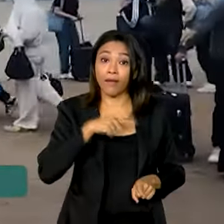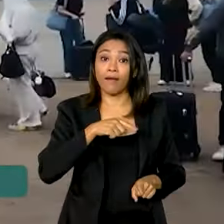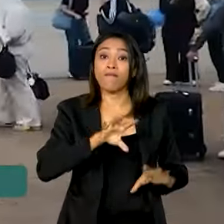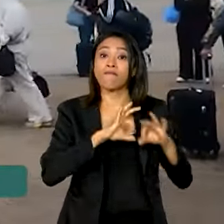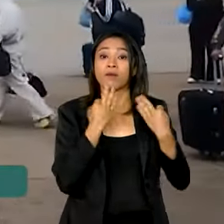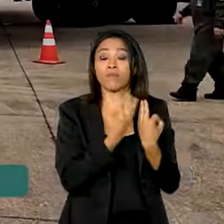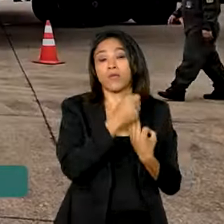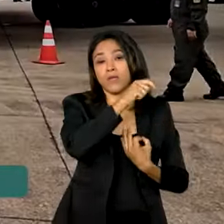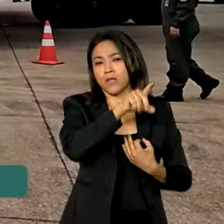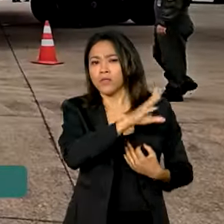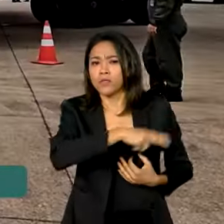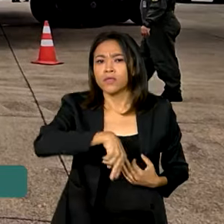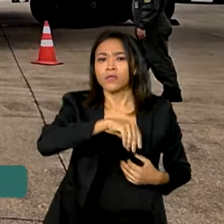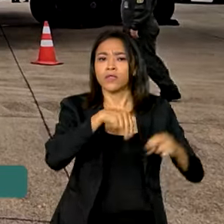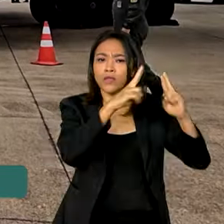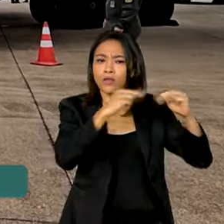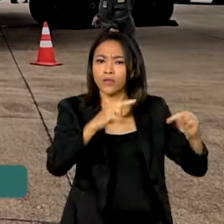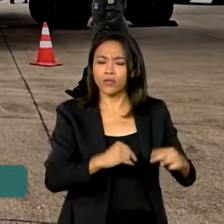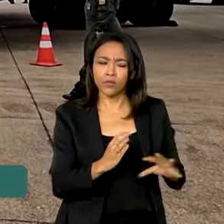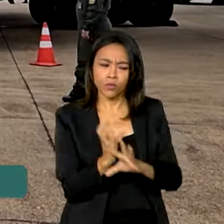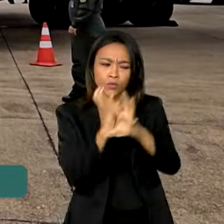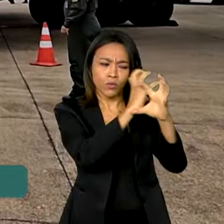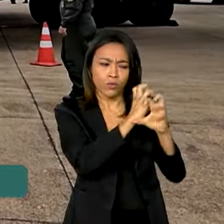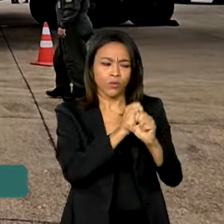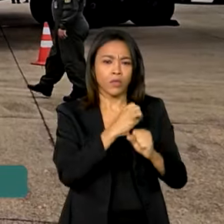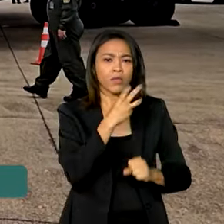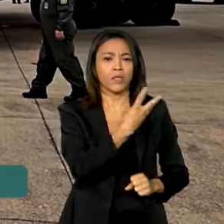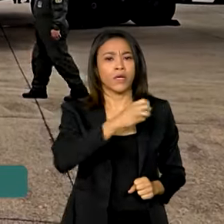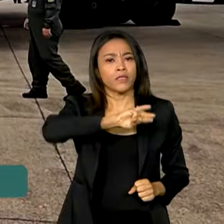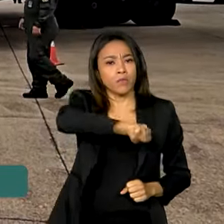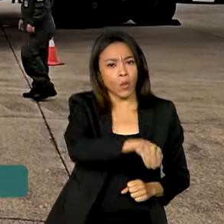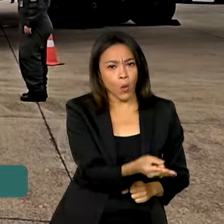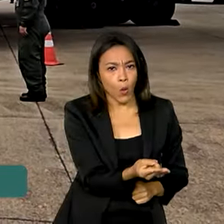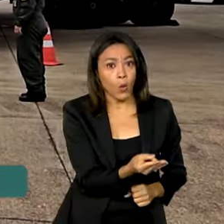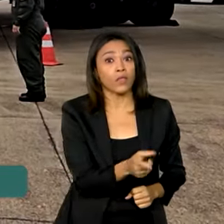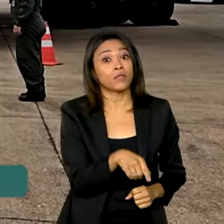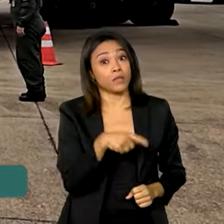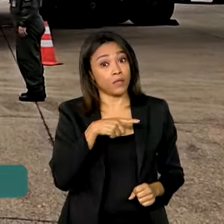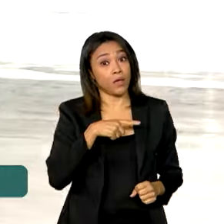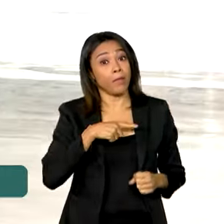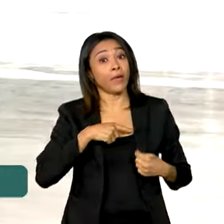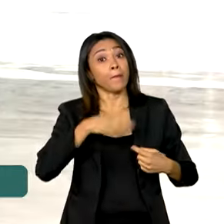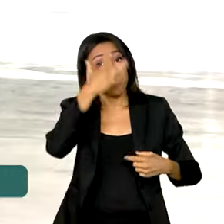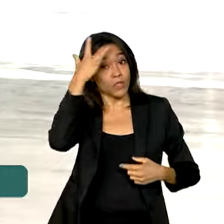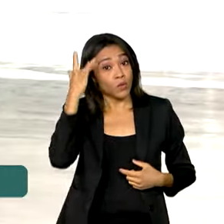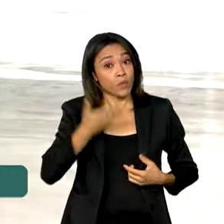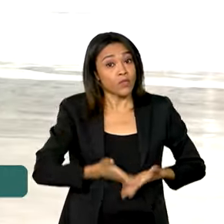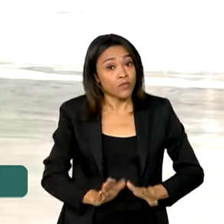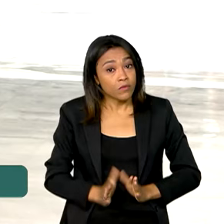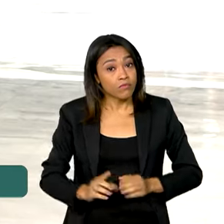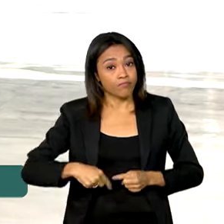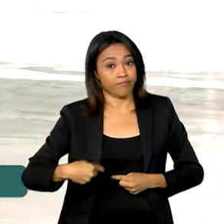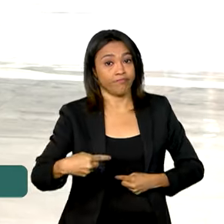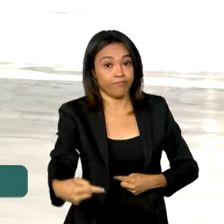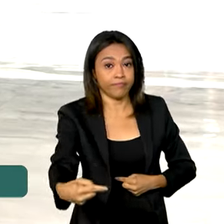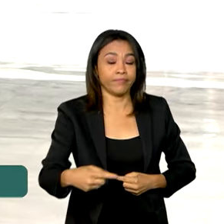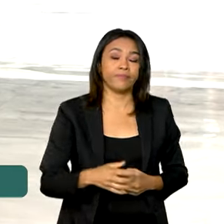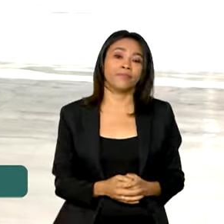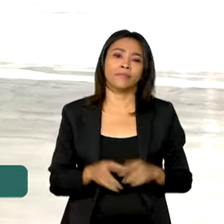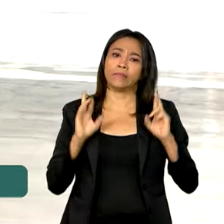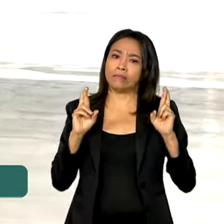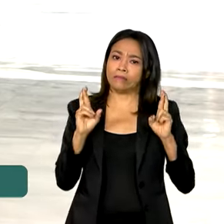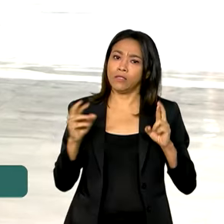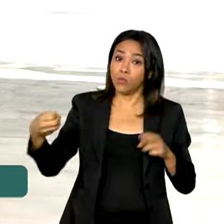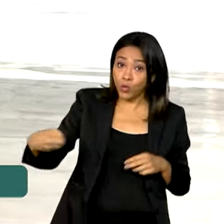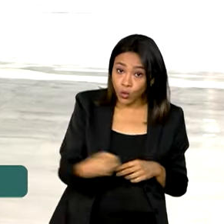Estima-se que são mais de 3 milhões, contando os libaneses e os descendentes. A expectativa é que um